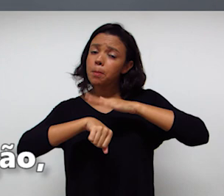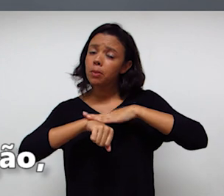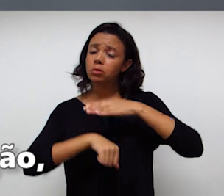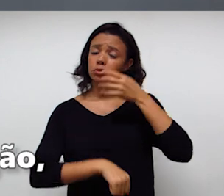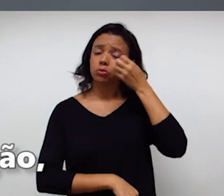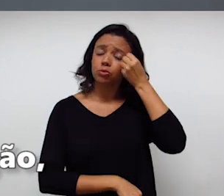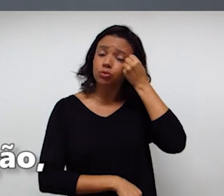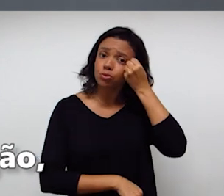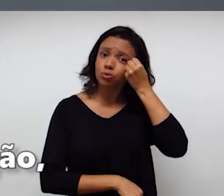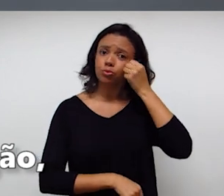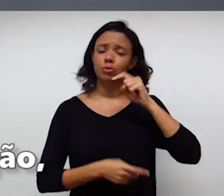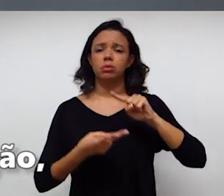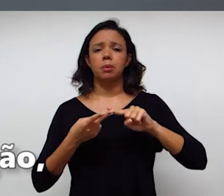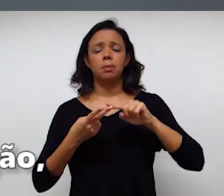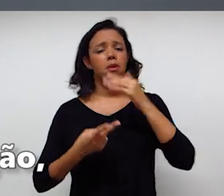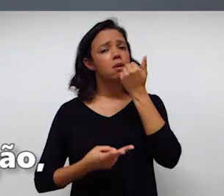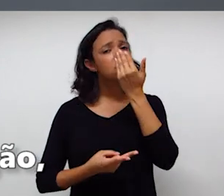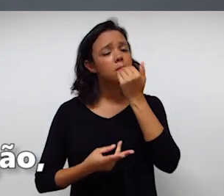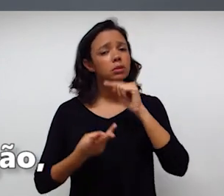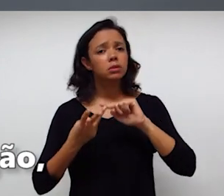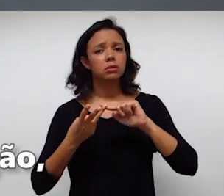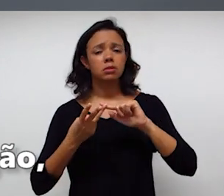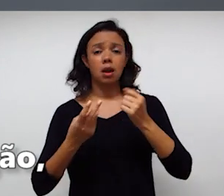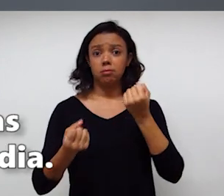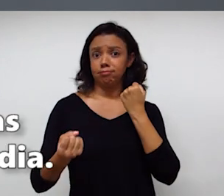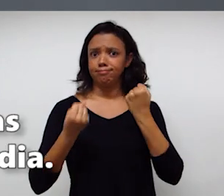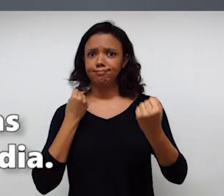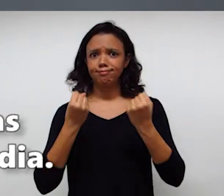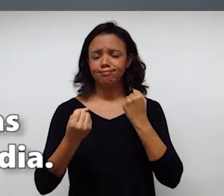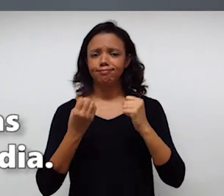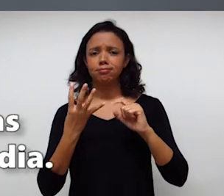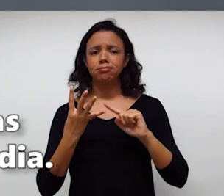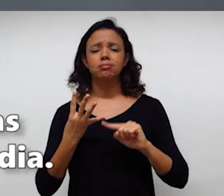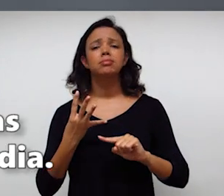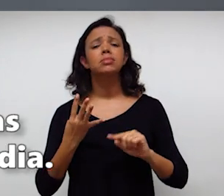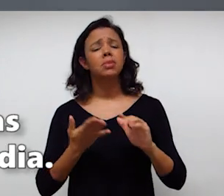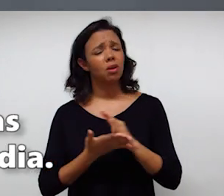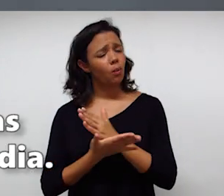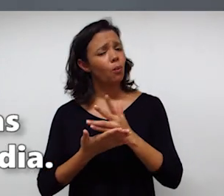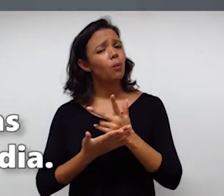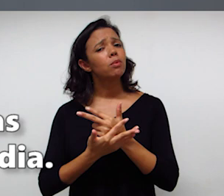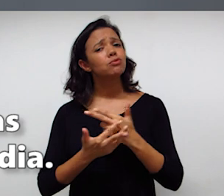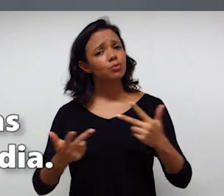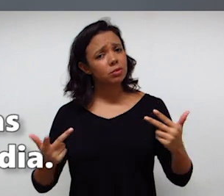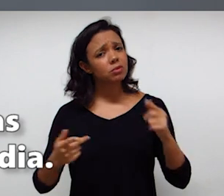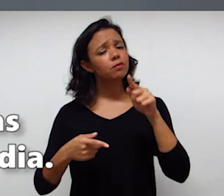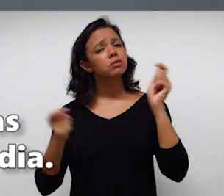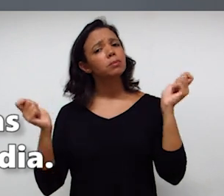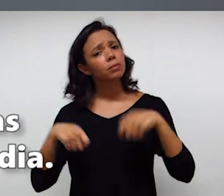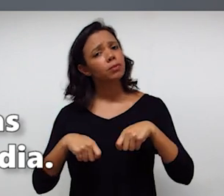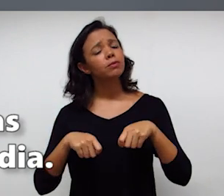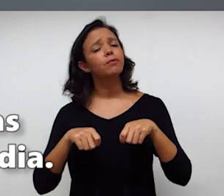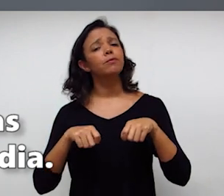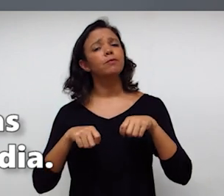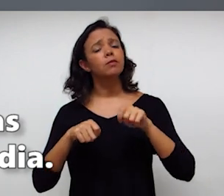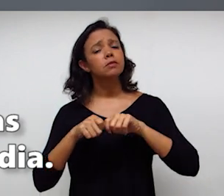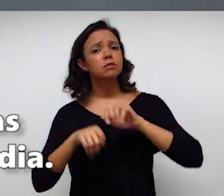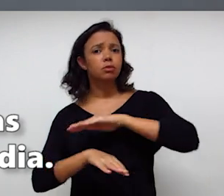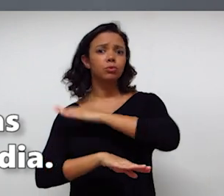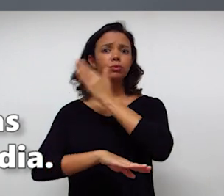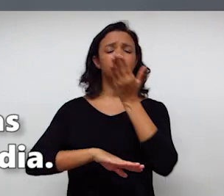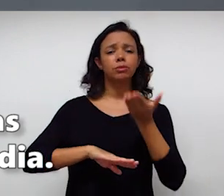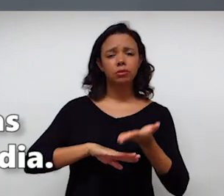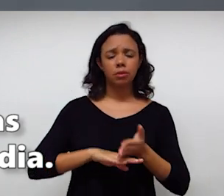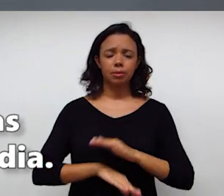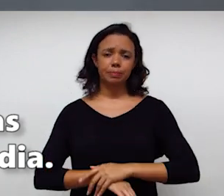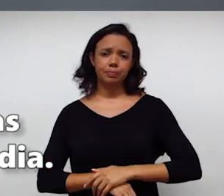a regulação do sono, a alimentação, a atividade física e algumas coisas que você pode fazer